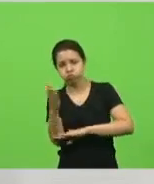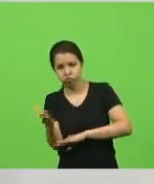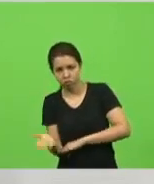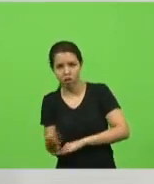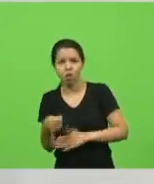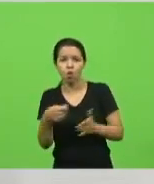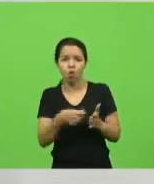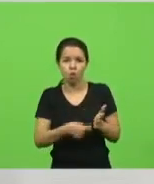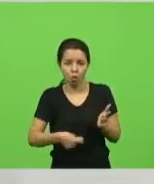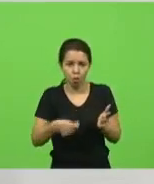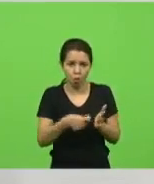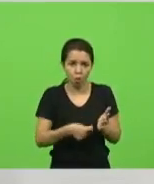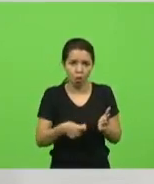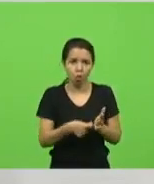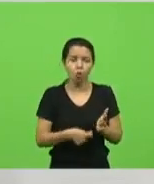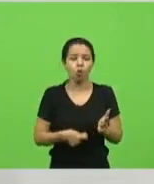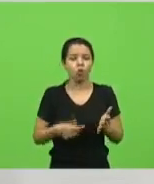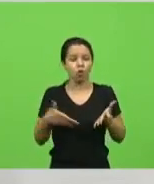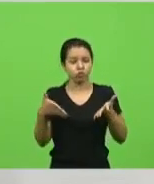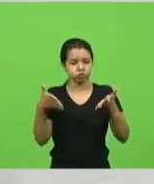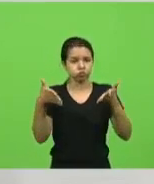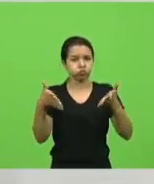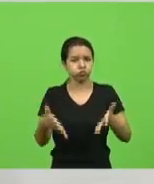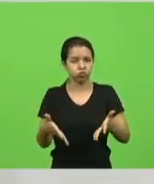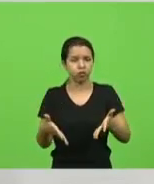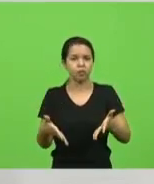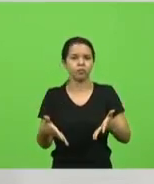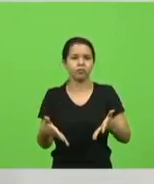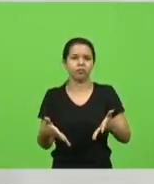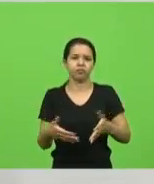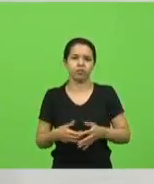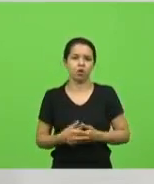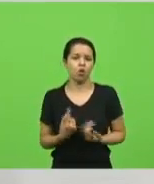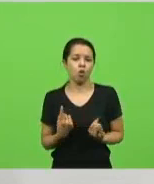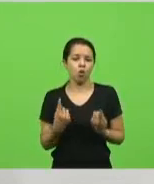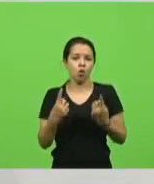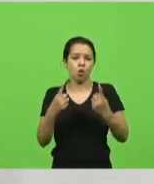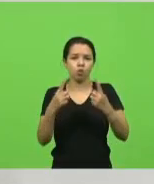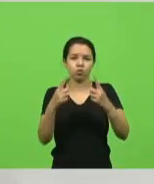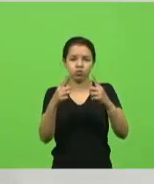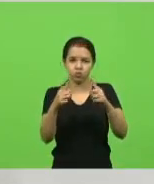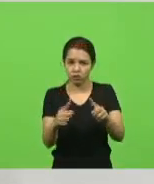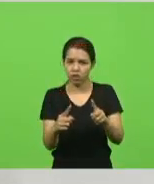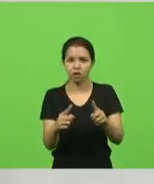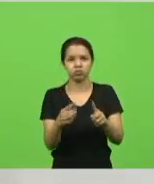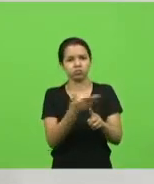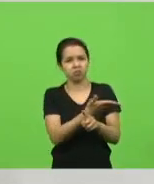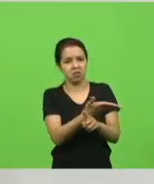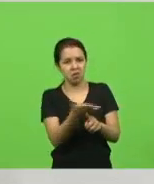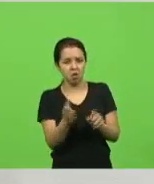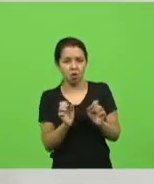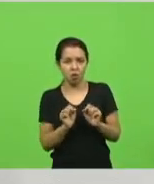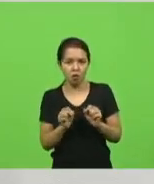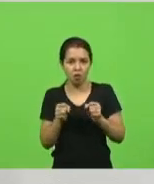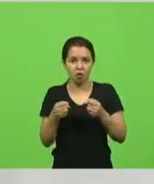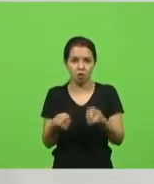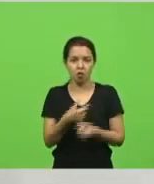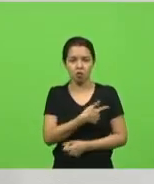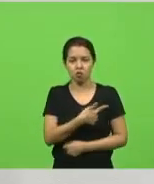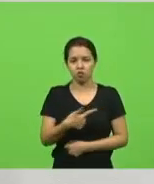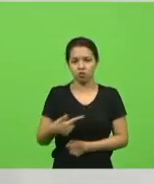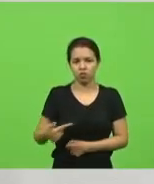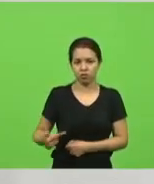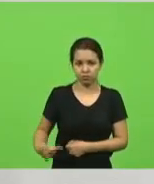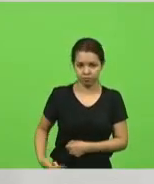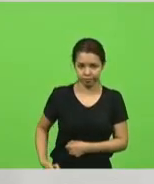outurnamente para que a gente chegasse nessa situação contra todos os esforços do governo. Contra todos